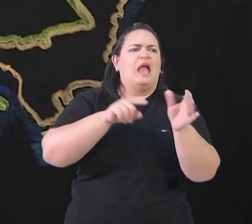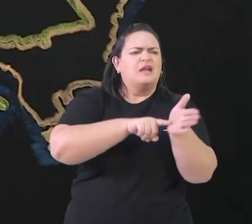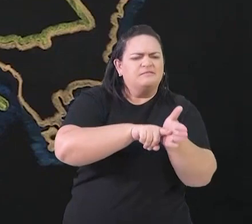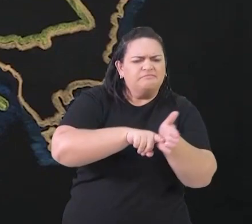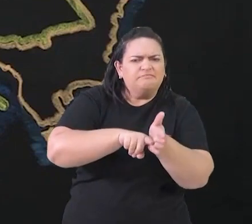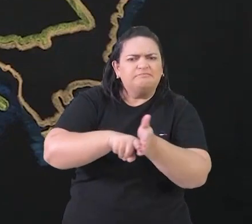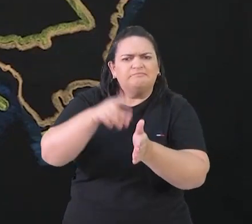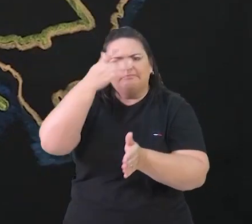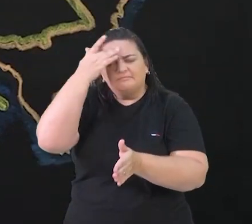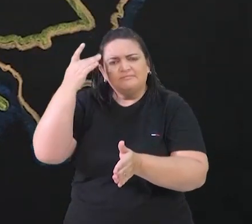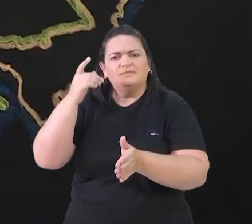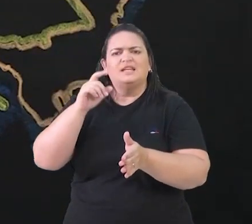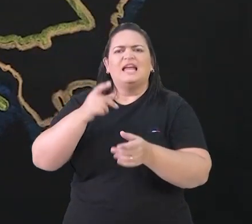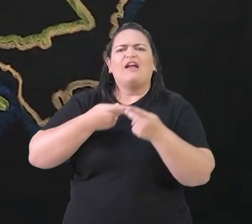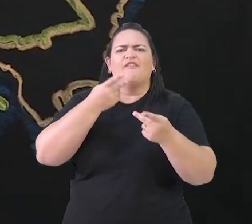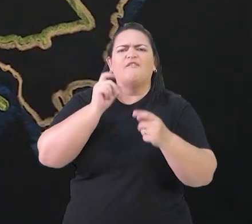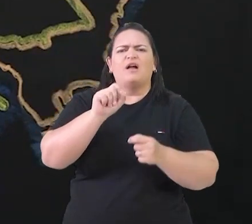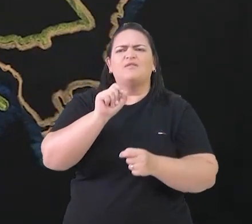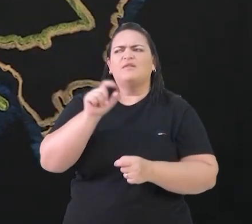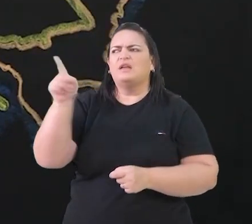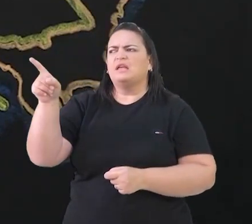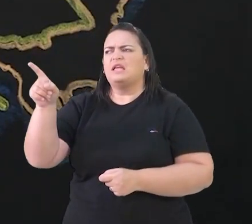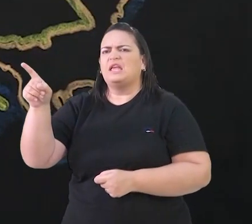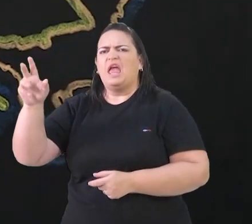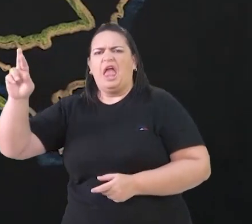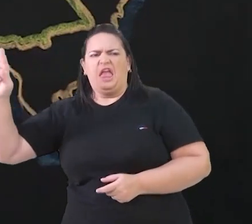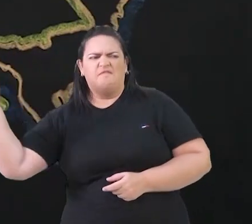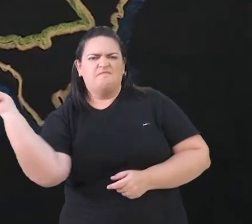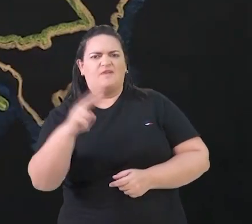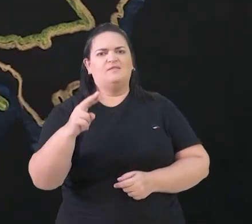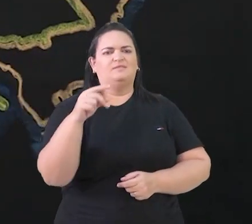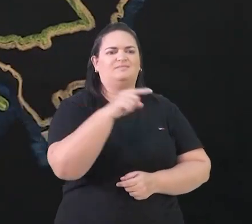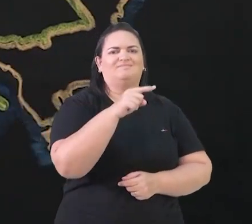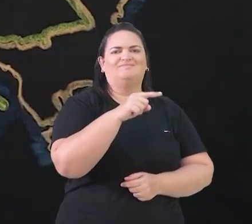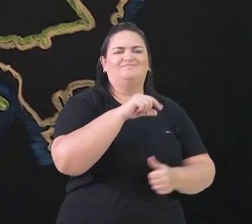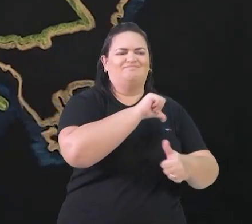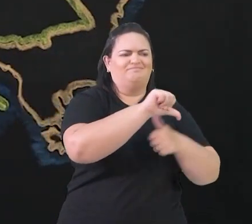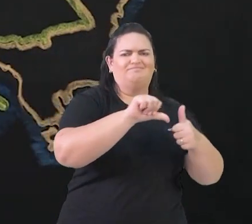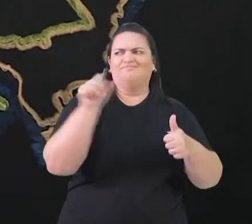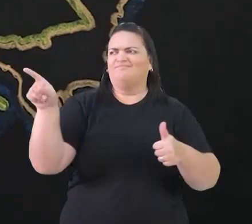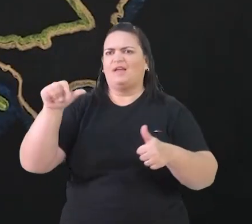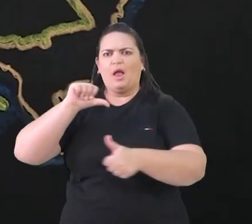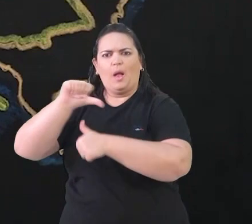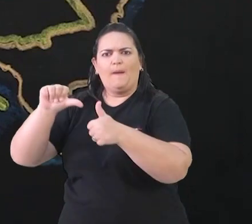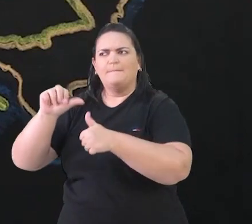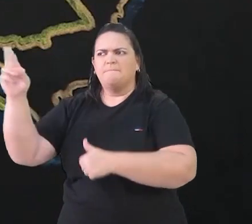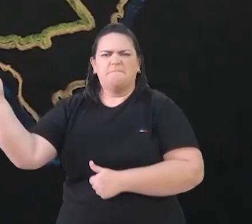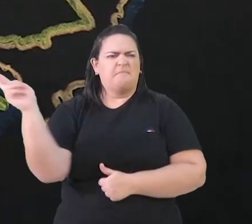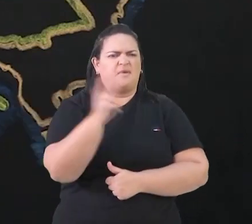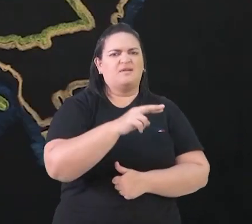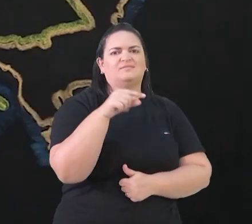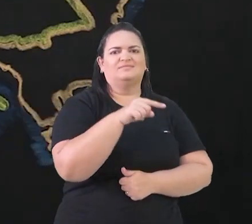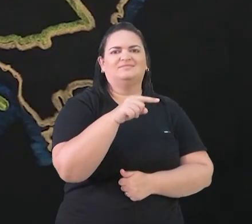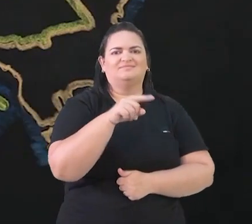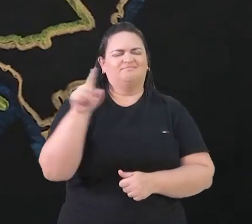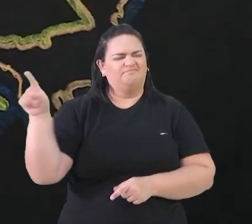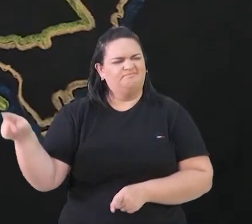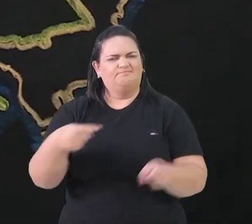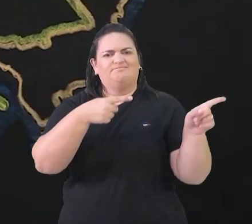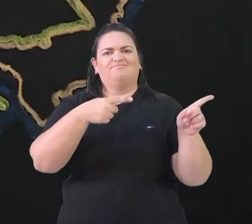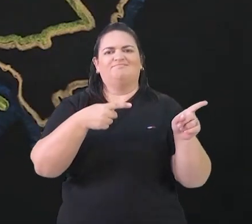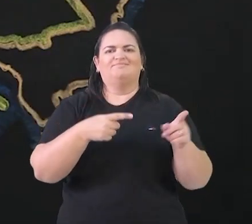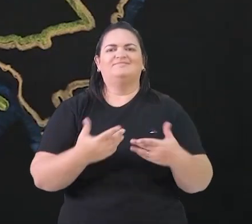Católica de uma contra-reforma, ou ela é uma espécie de resposta. Para a gente encerrar, entendendo como isso foi